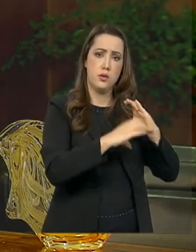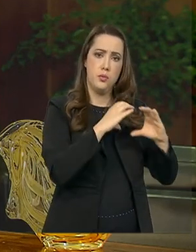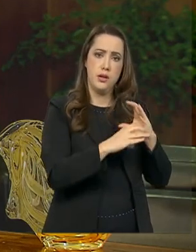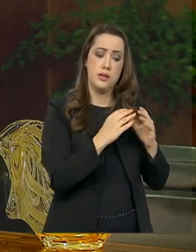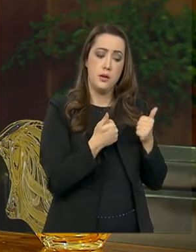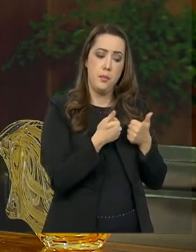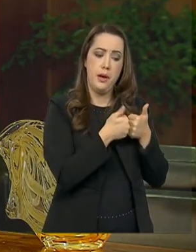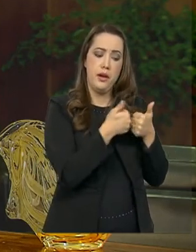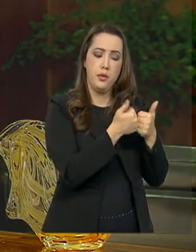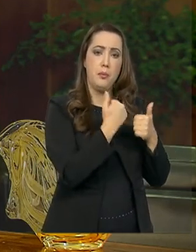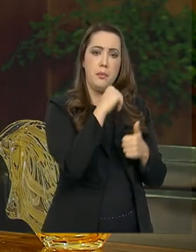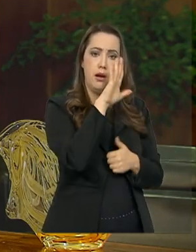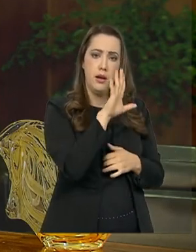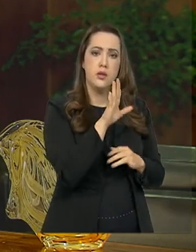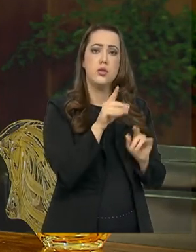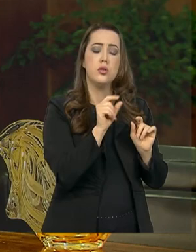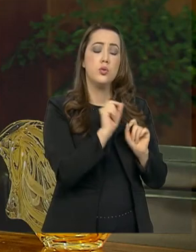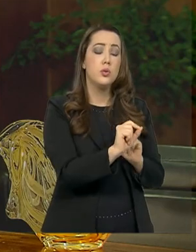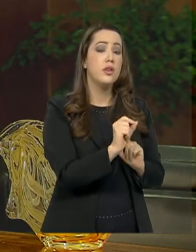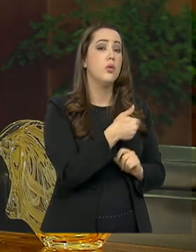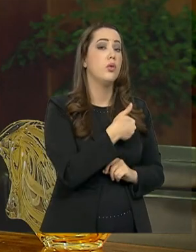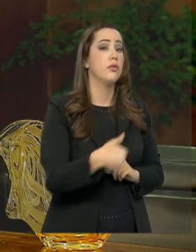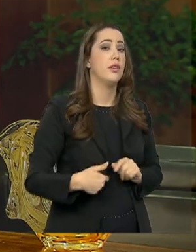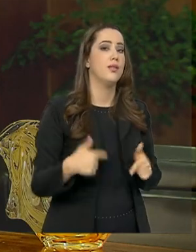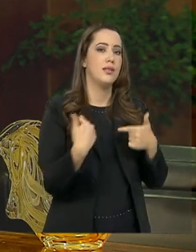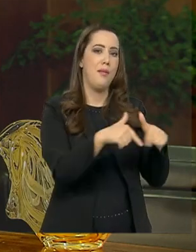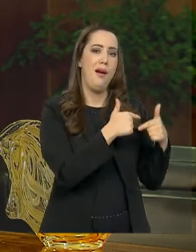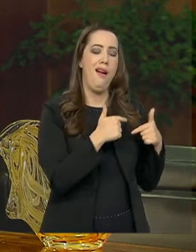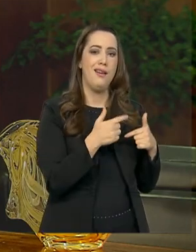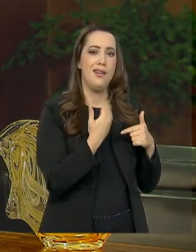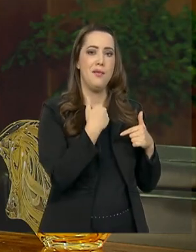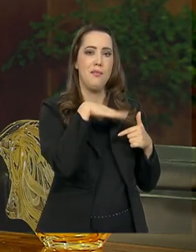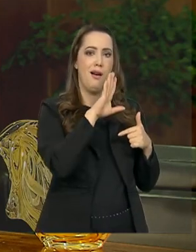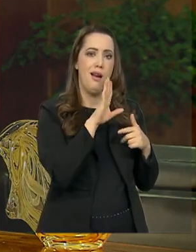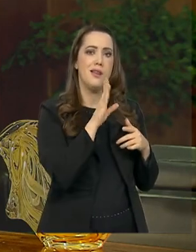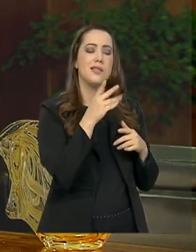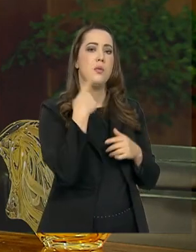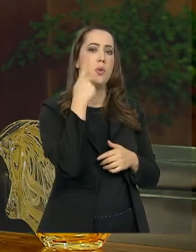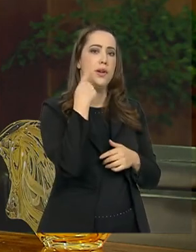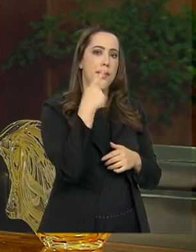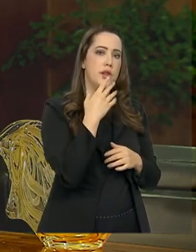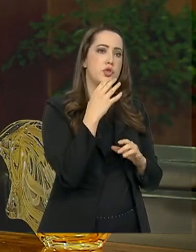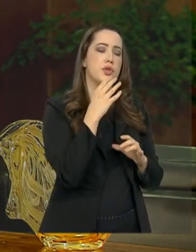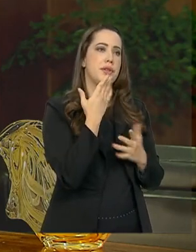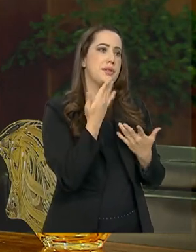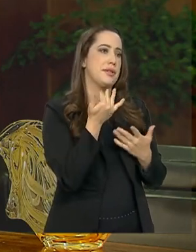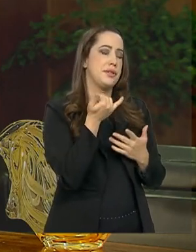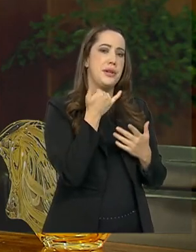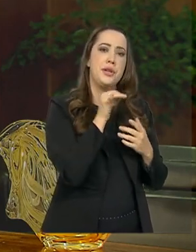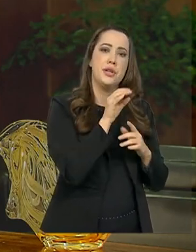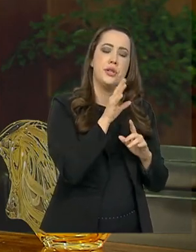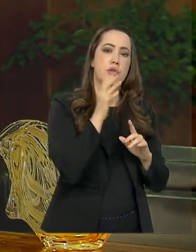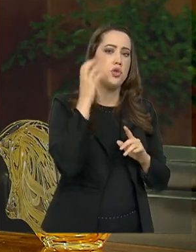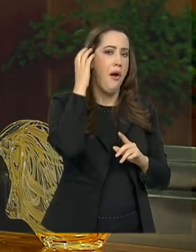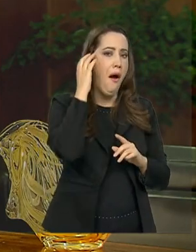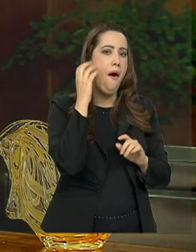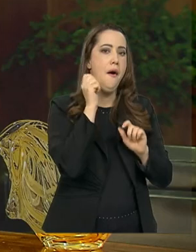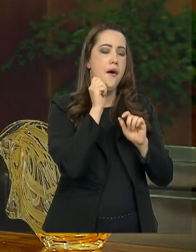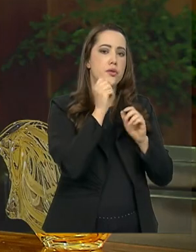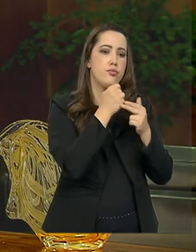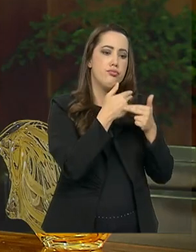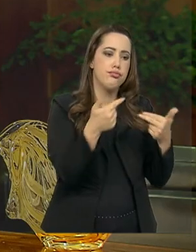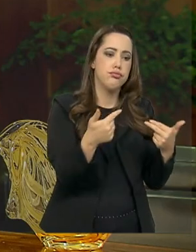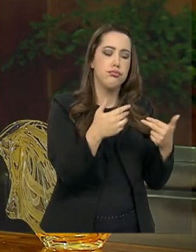com aquilo que o governo vem fazendo. Implementar as políticas não só da parte estrutural de telecomunicações, radiodifusão, mas também da